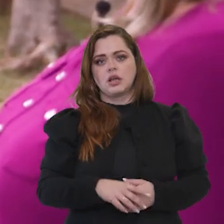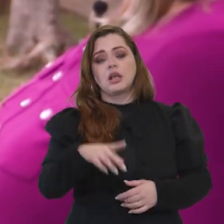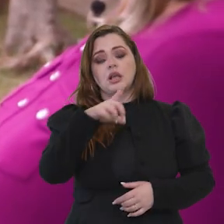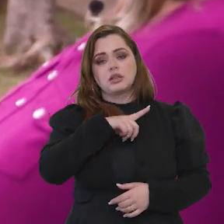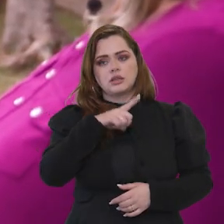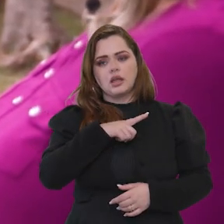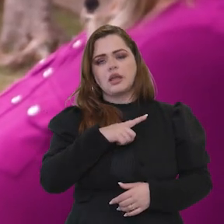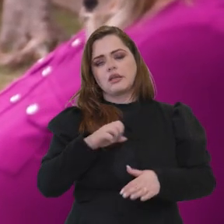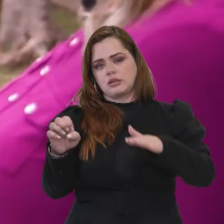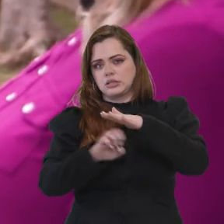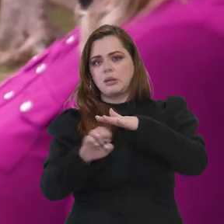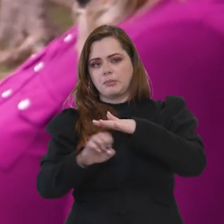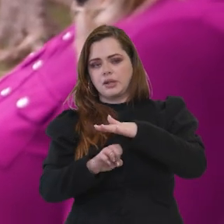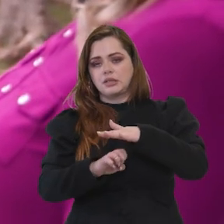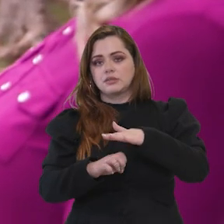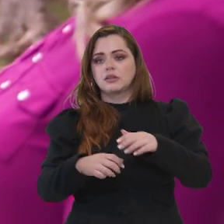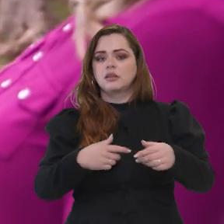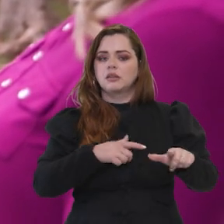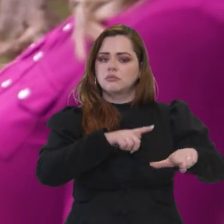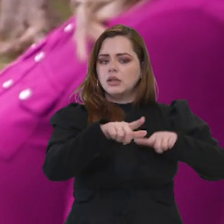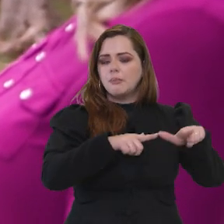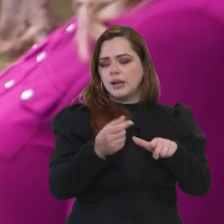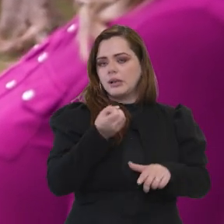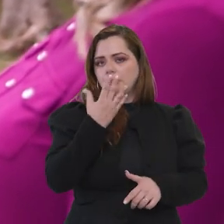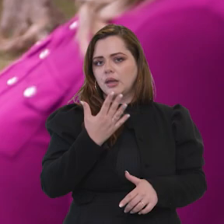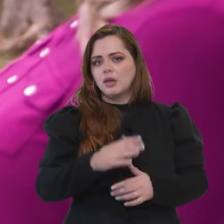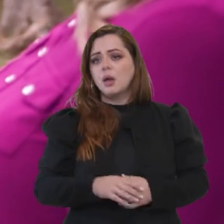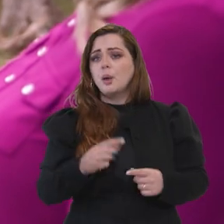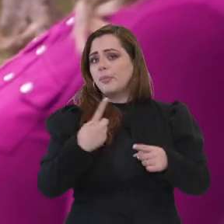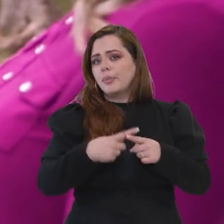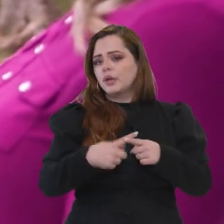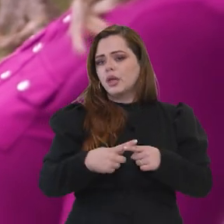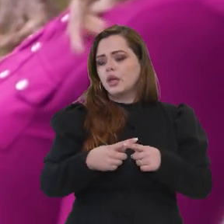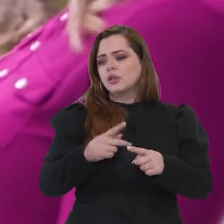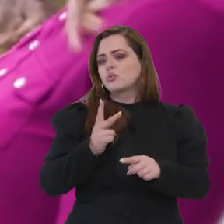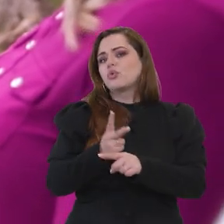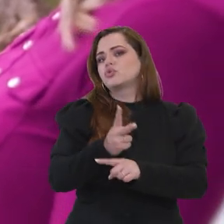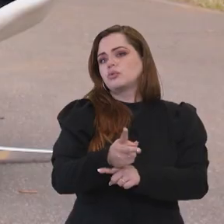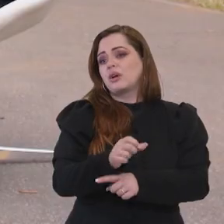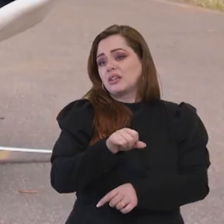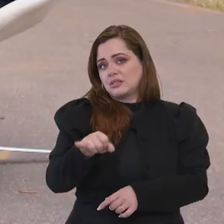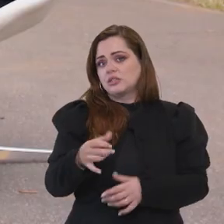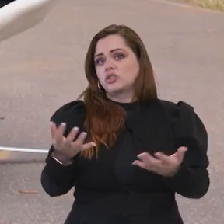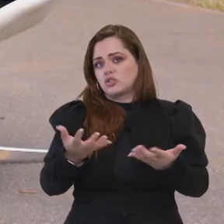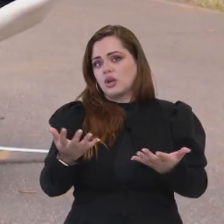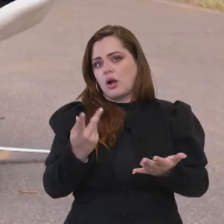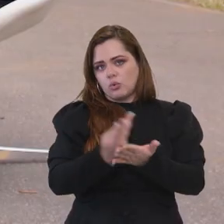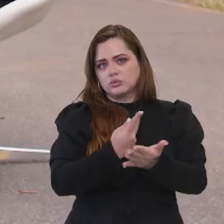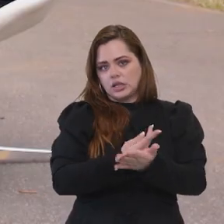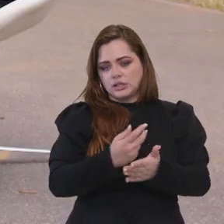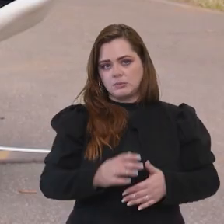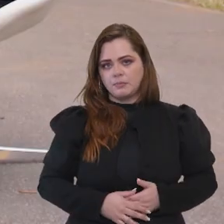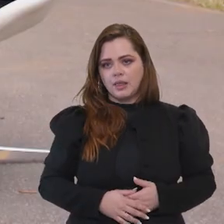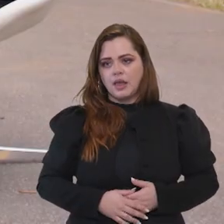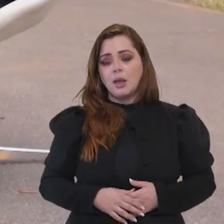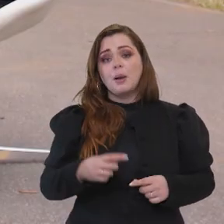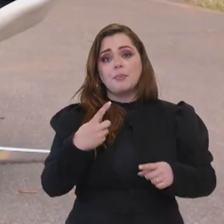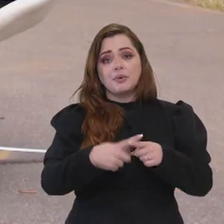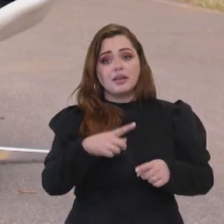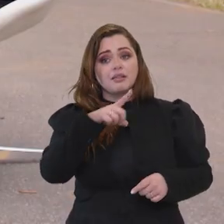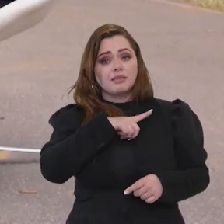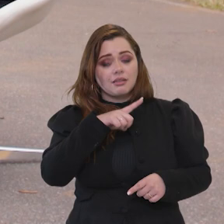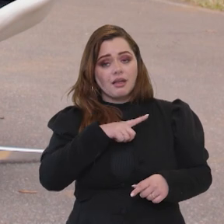de empresas estatais que prestam um bom serviço. Por que ela não pode continuar prestando um bom serviço se ela já presta? Tem empresas